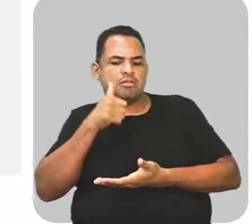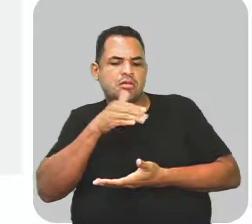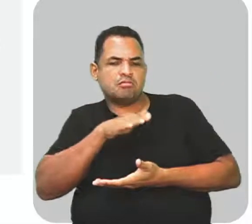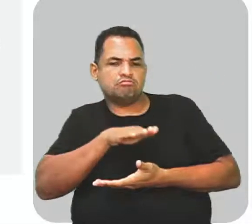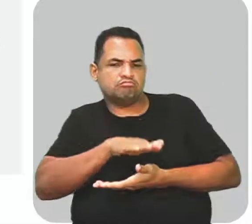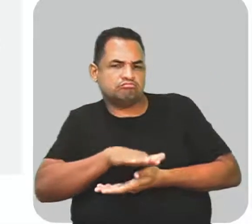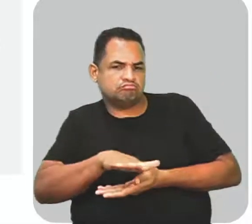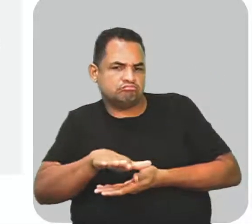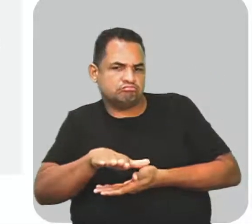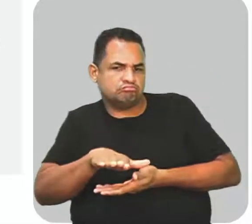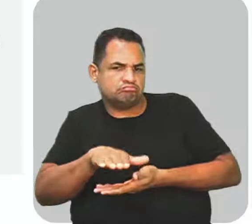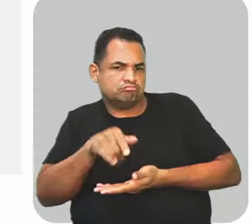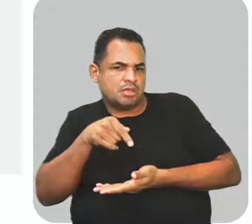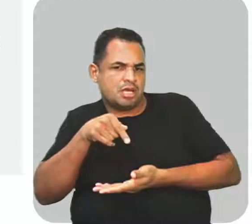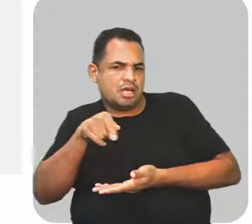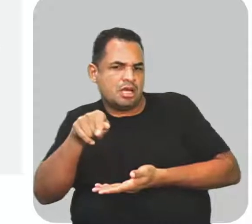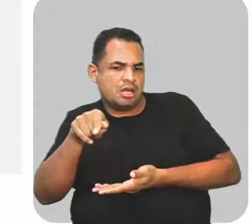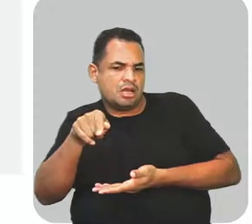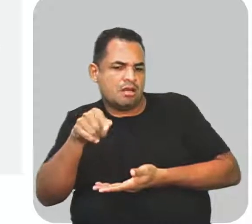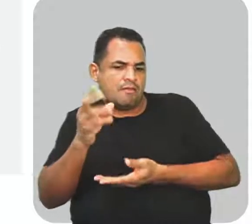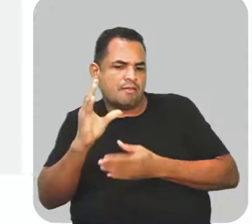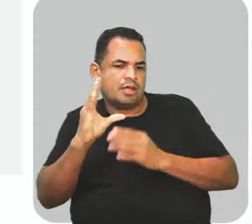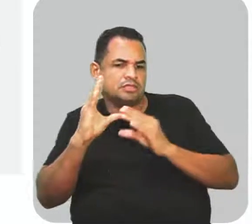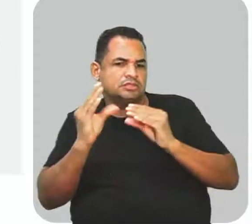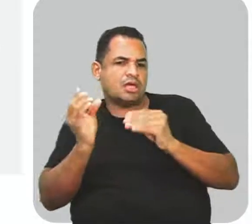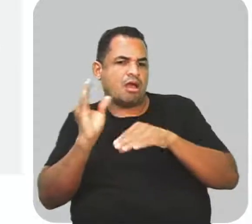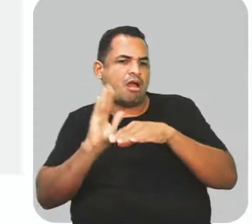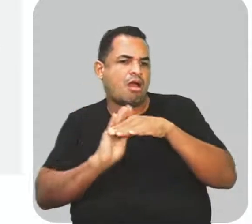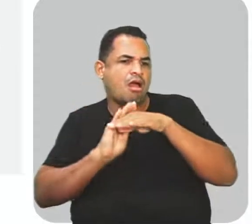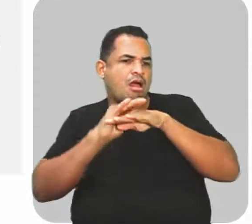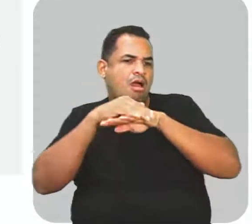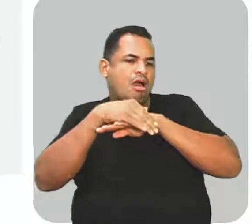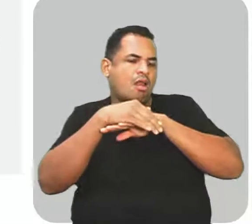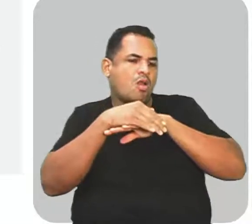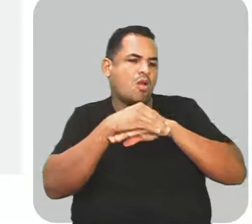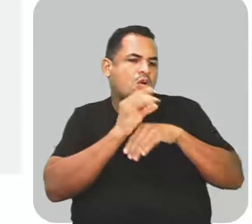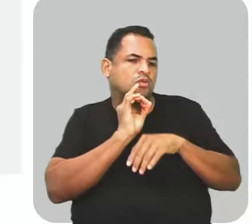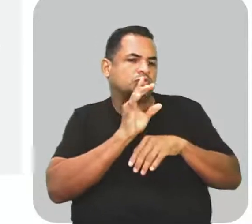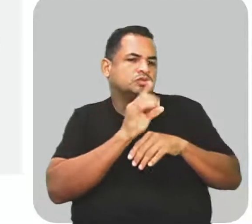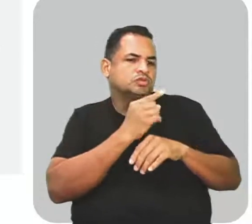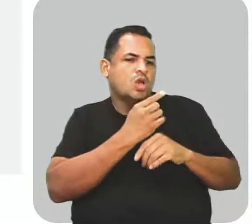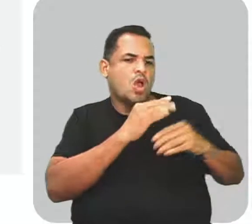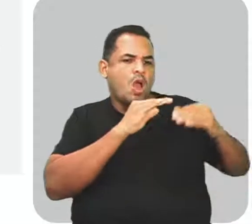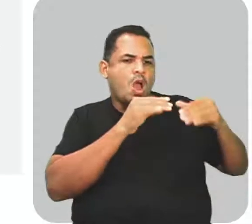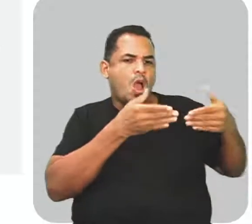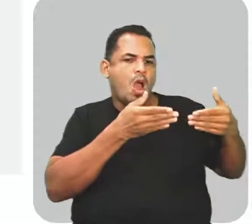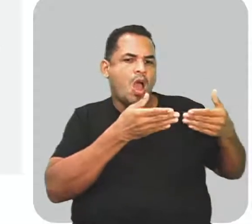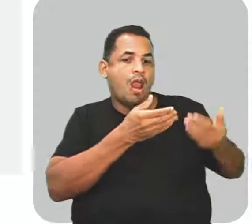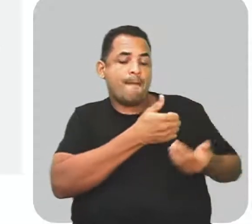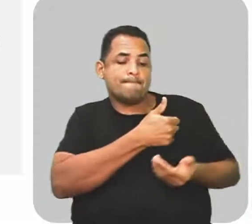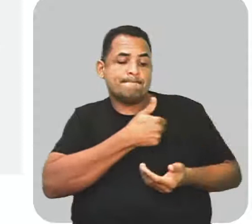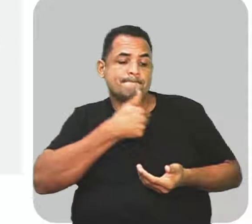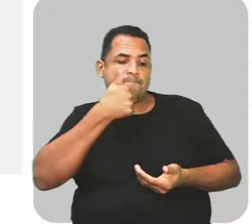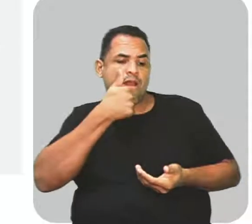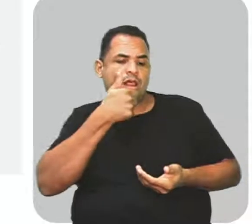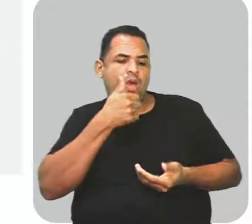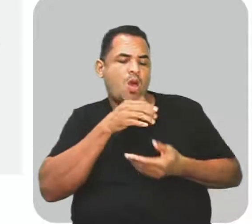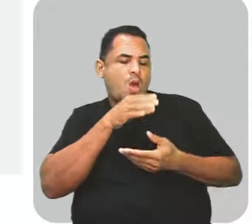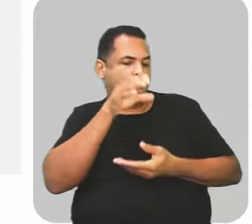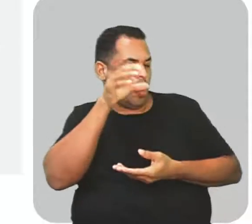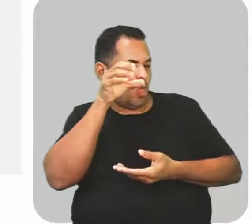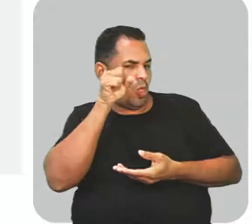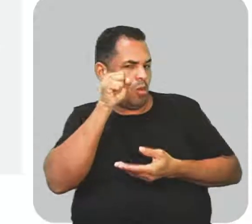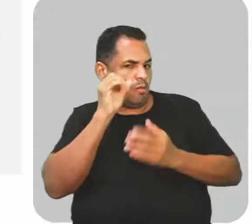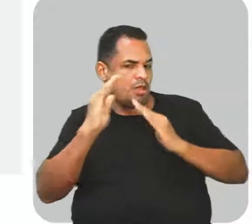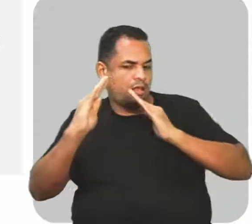para não passar a noite só, era melhor que fosse dormir na casa de uns vizinhos. Então,